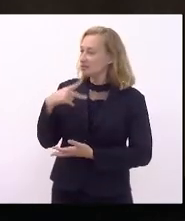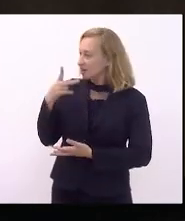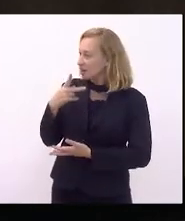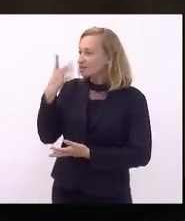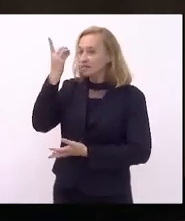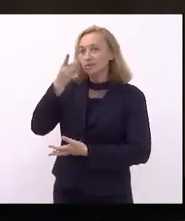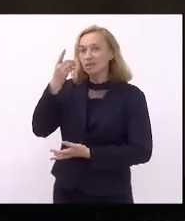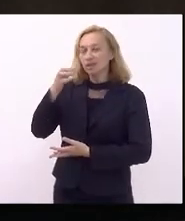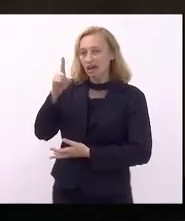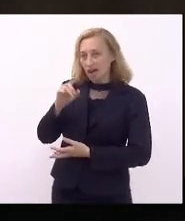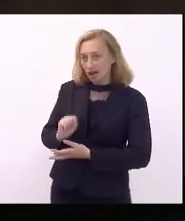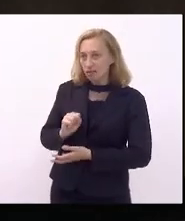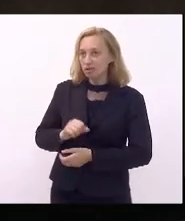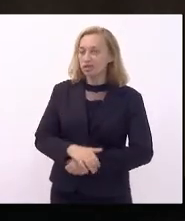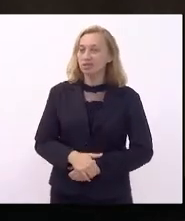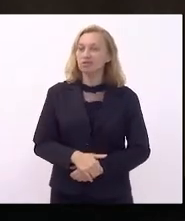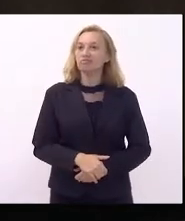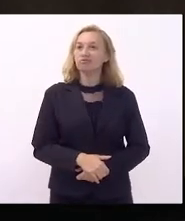Macedo